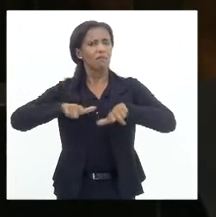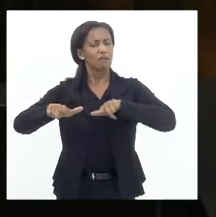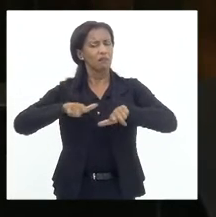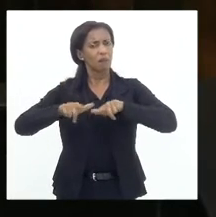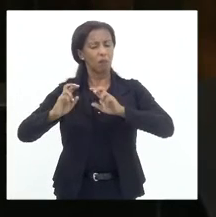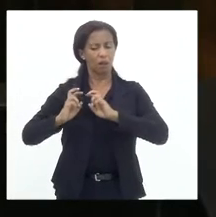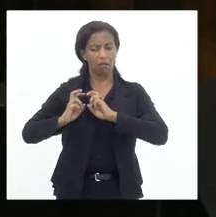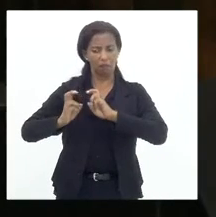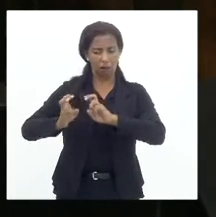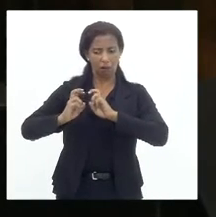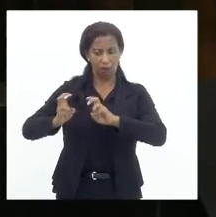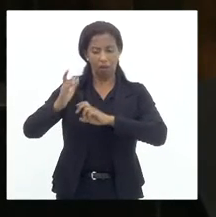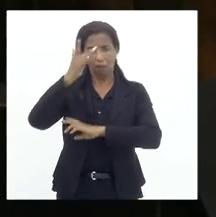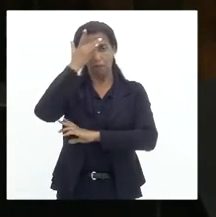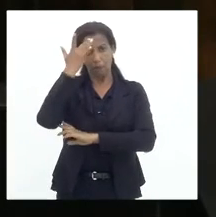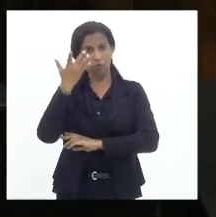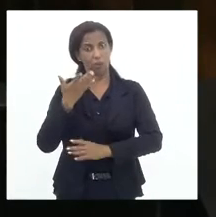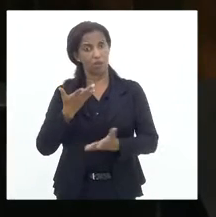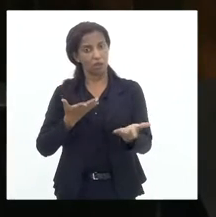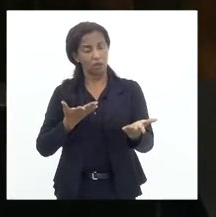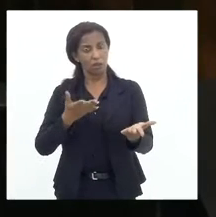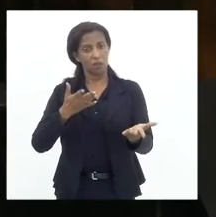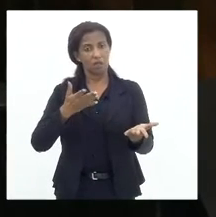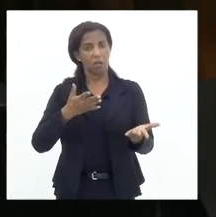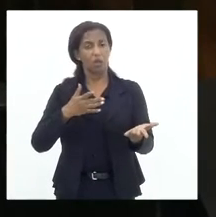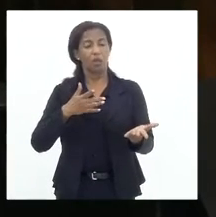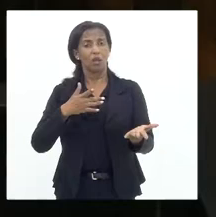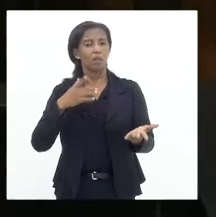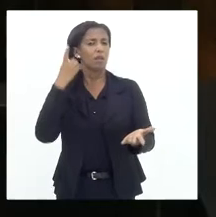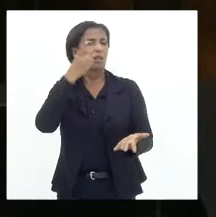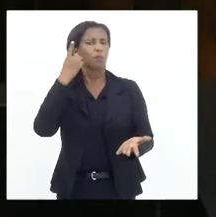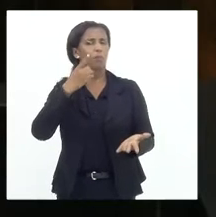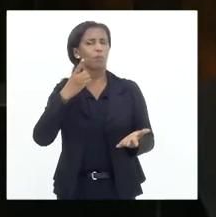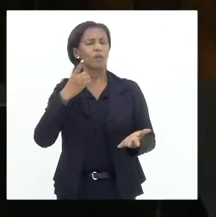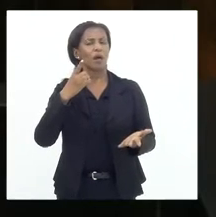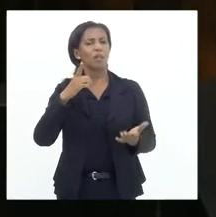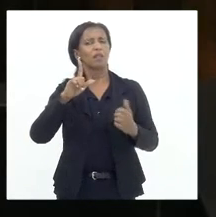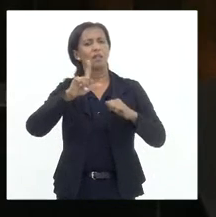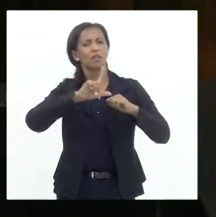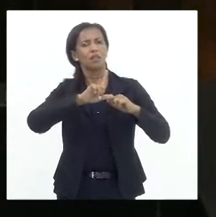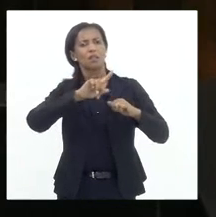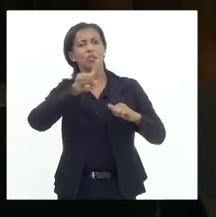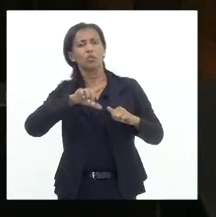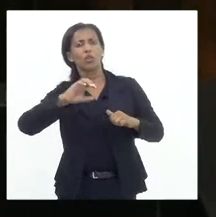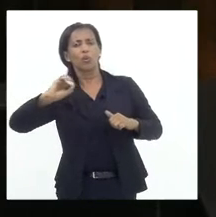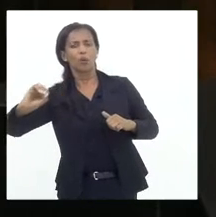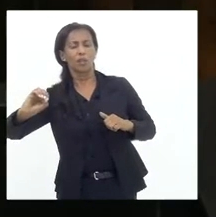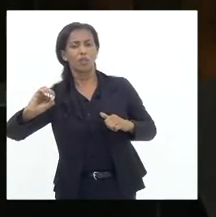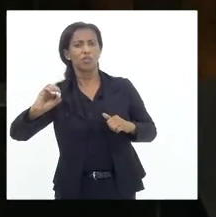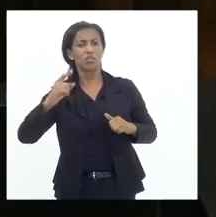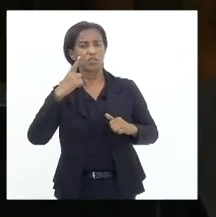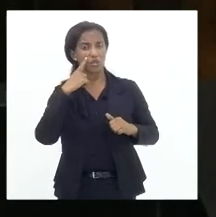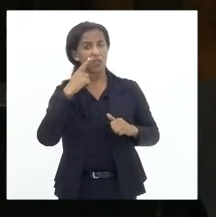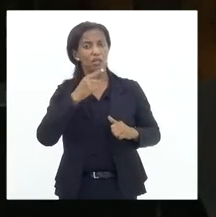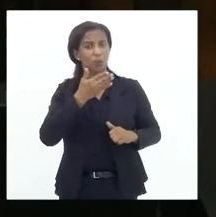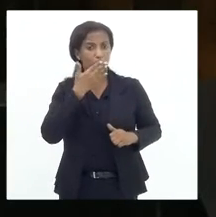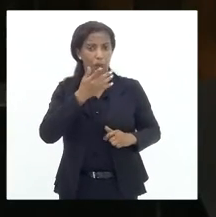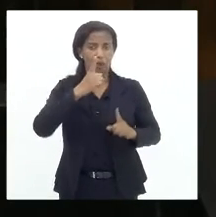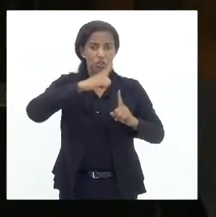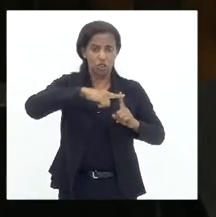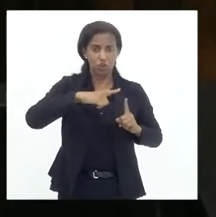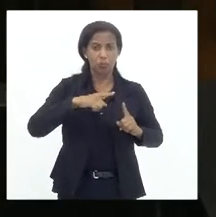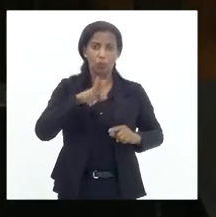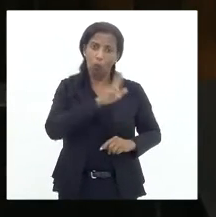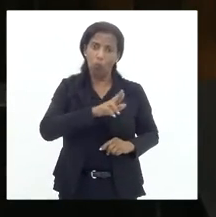que o diga a deputada Lucinha que constantemente faz uso desse tipo de transporte que